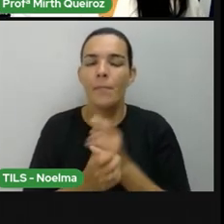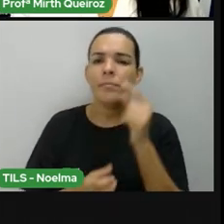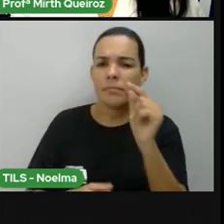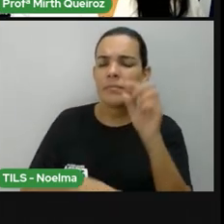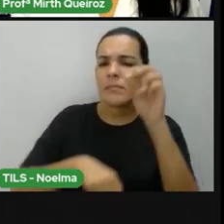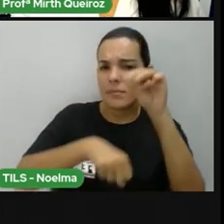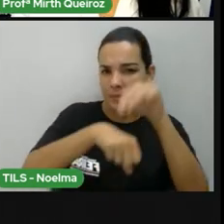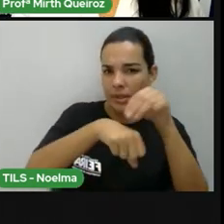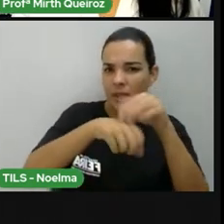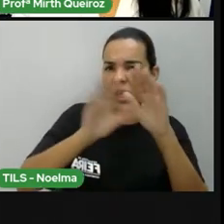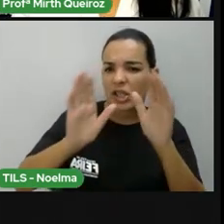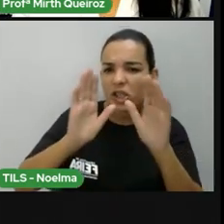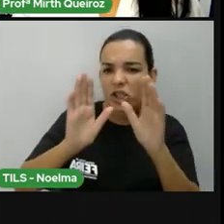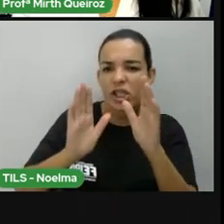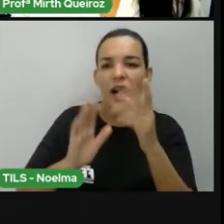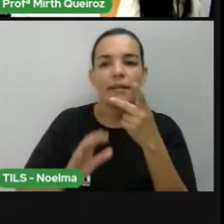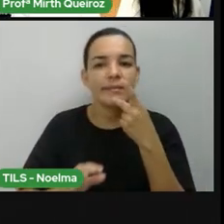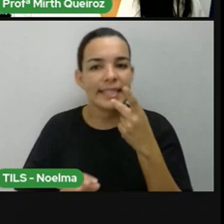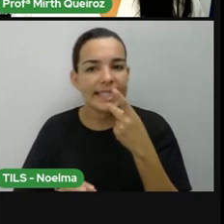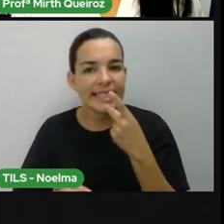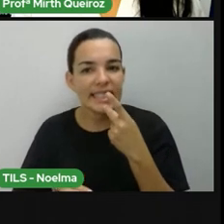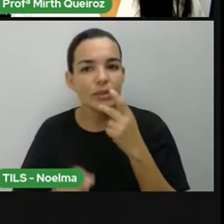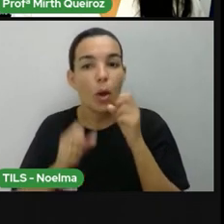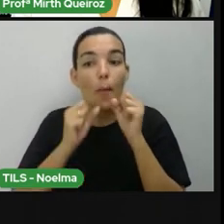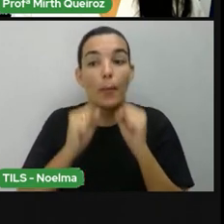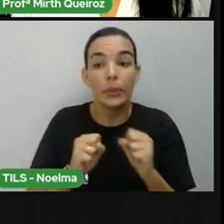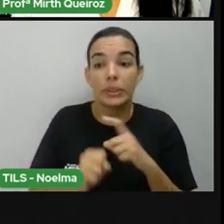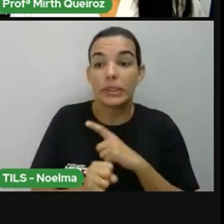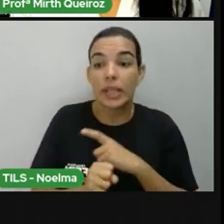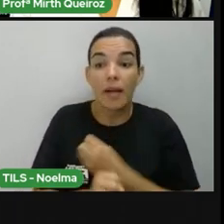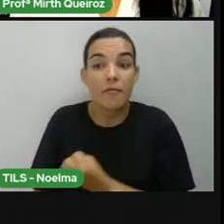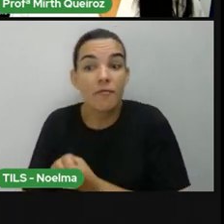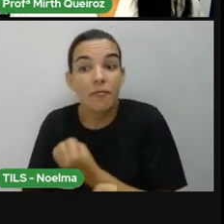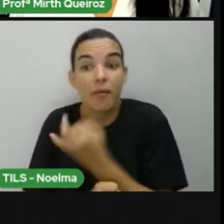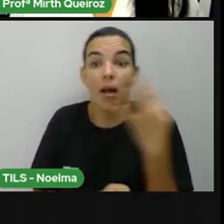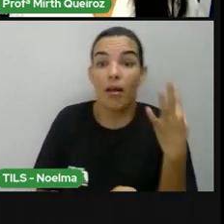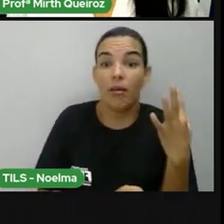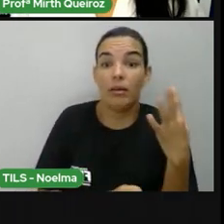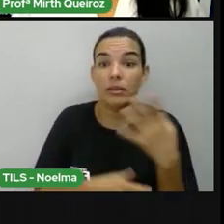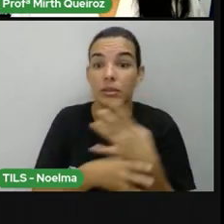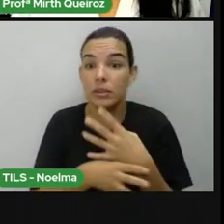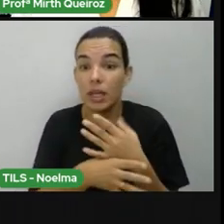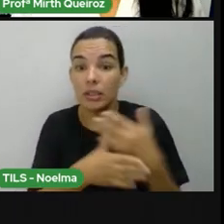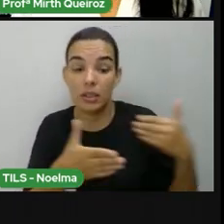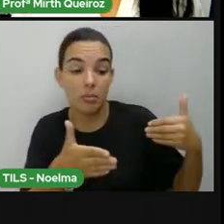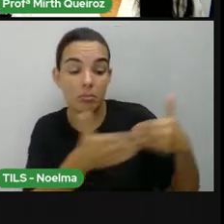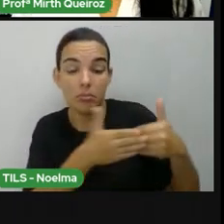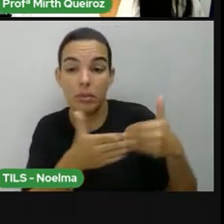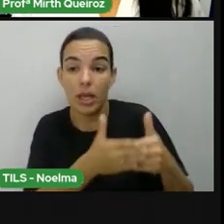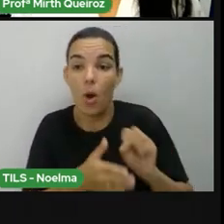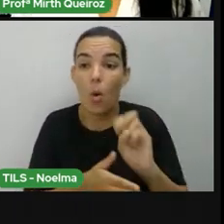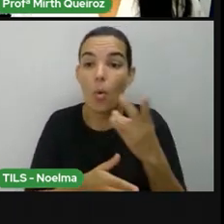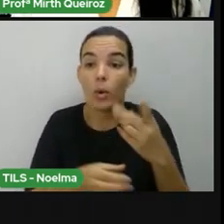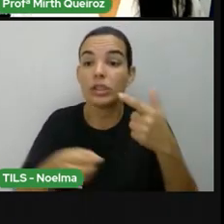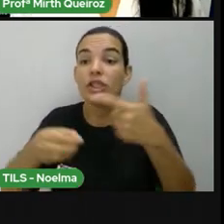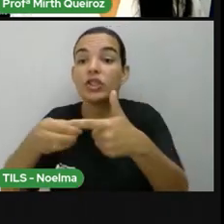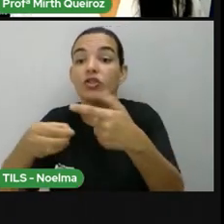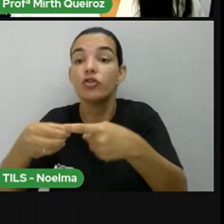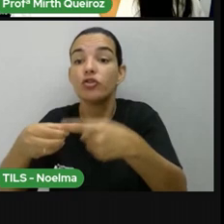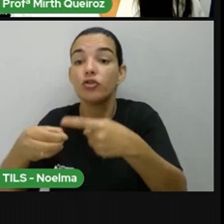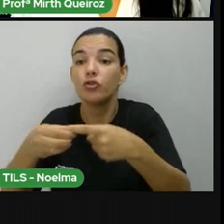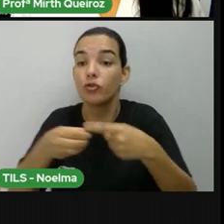Um município, como já dissemos, né, pode ter várias cidades ou distritos.